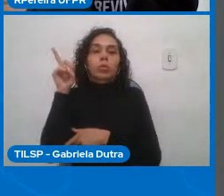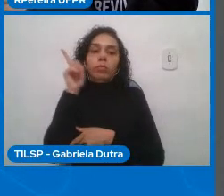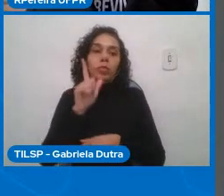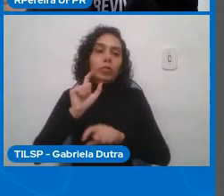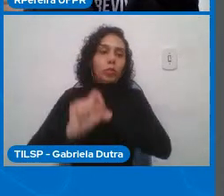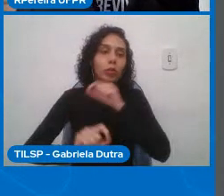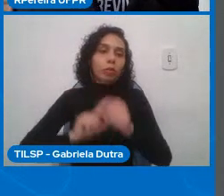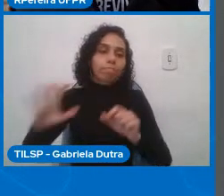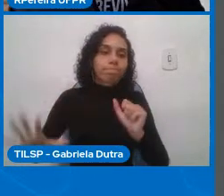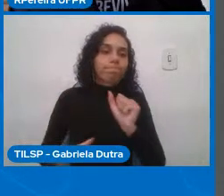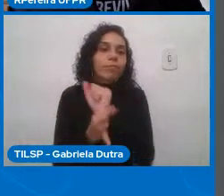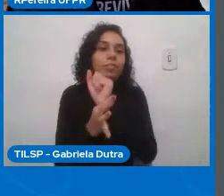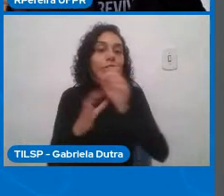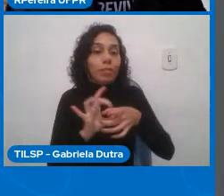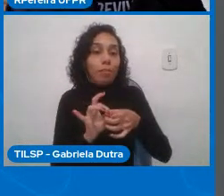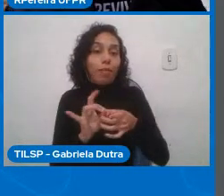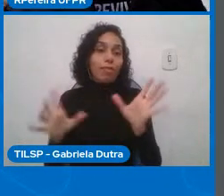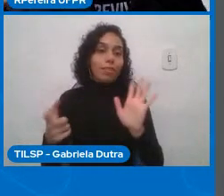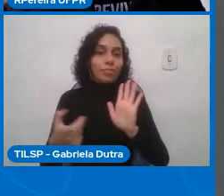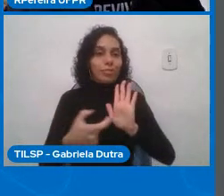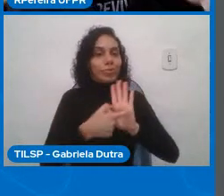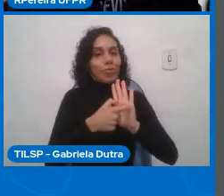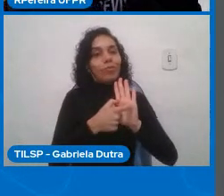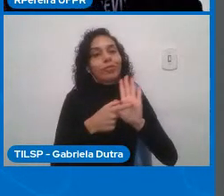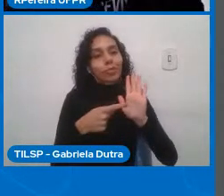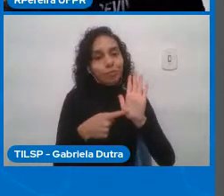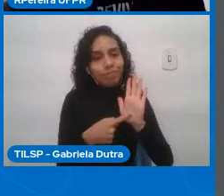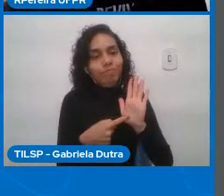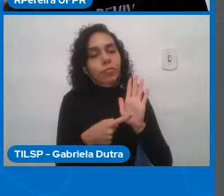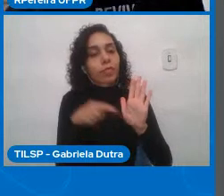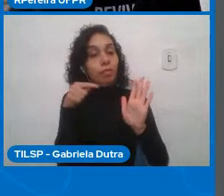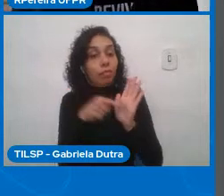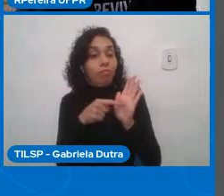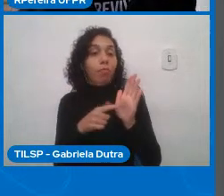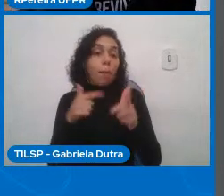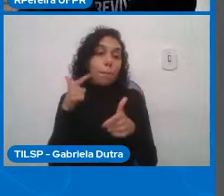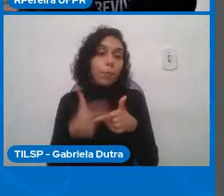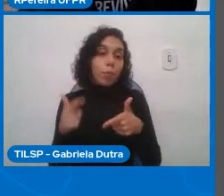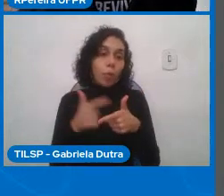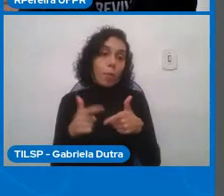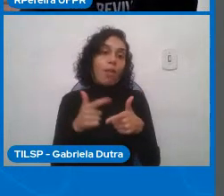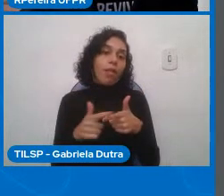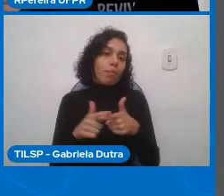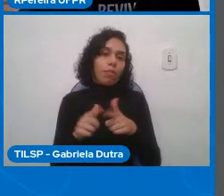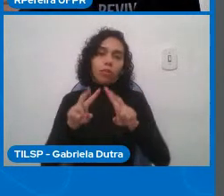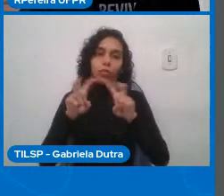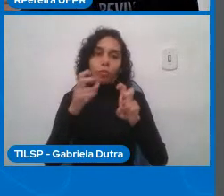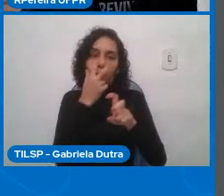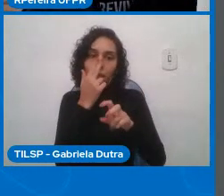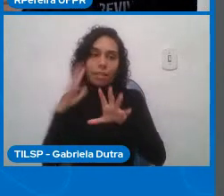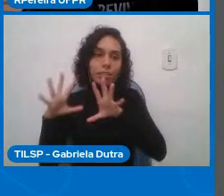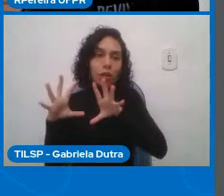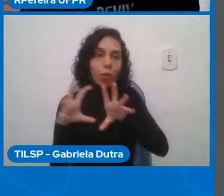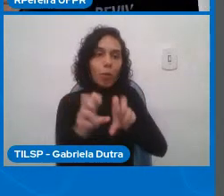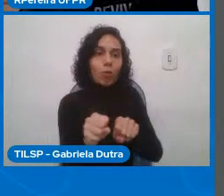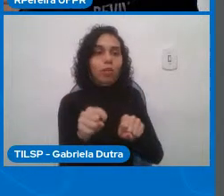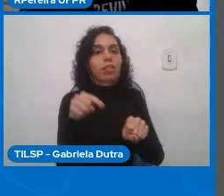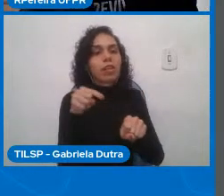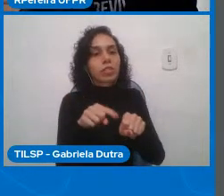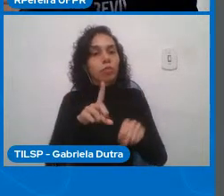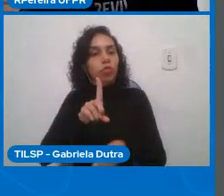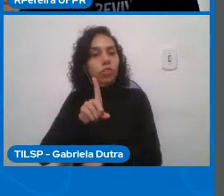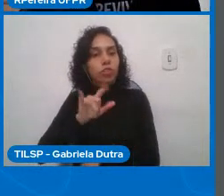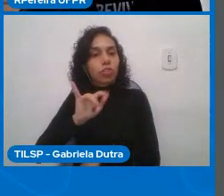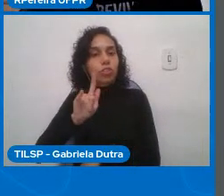software e hoje a gente está com muitos problemas relacionados ao chamado colonialismo digital ao uso dos dados